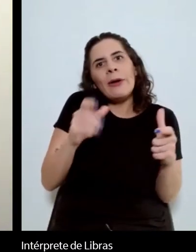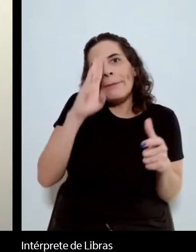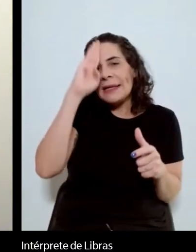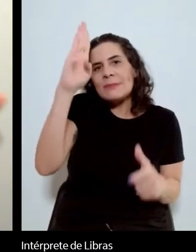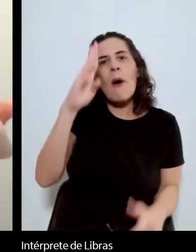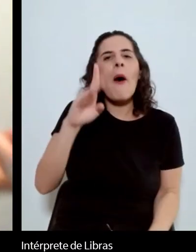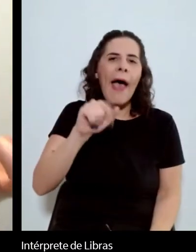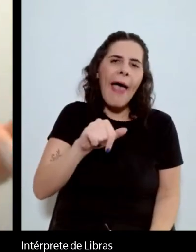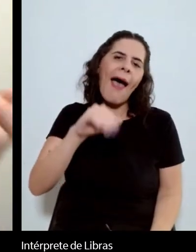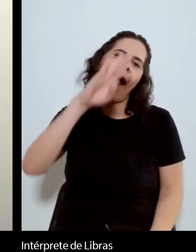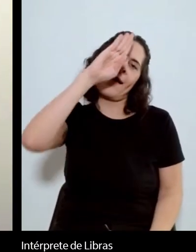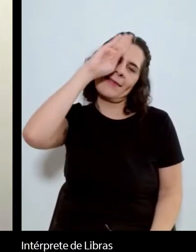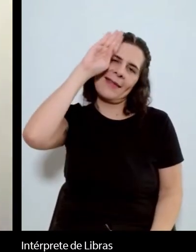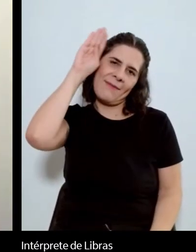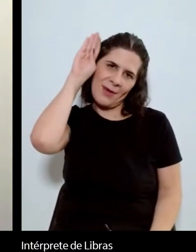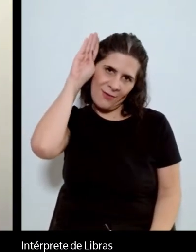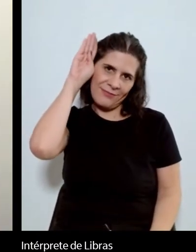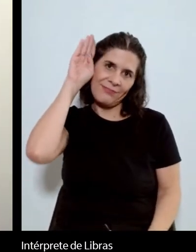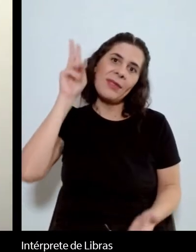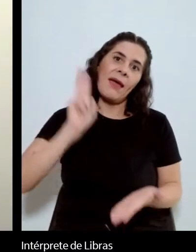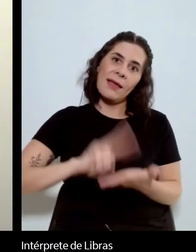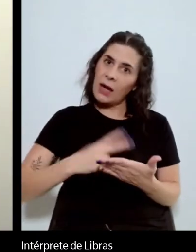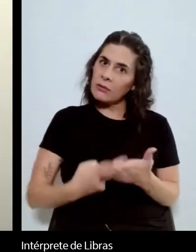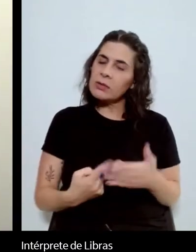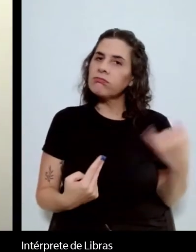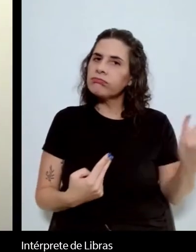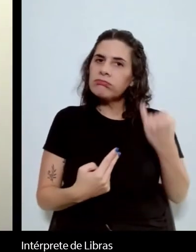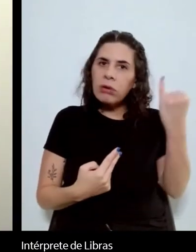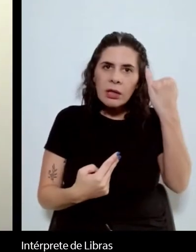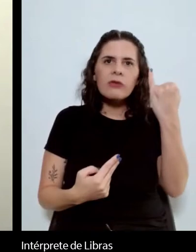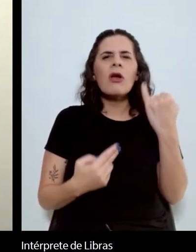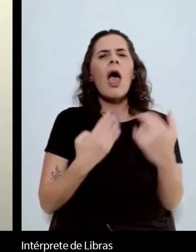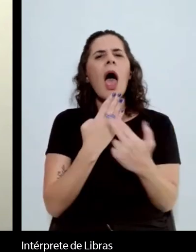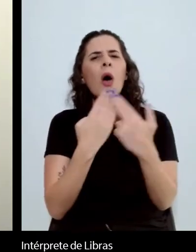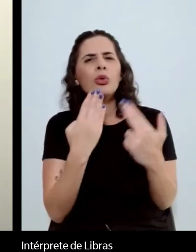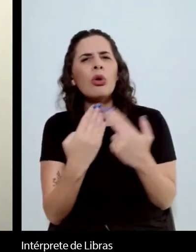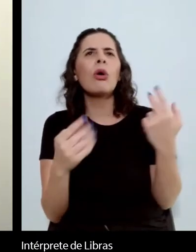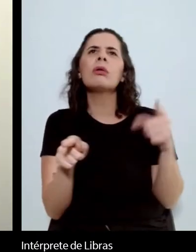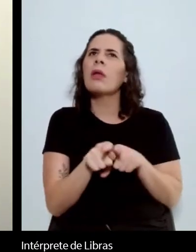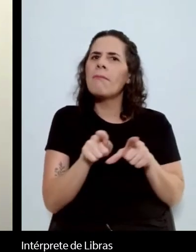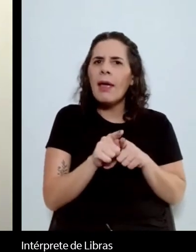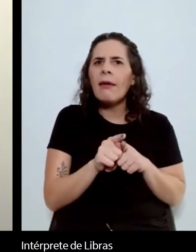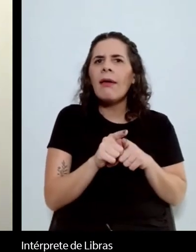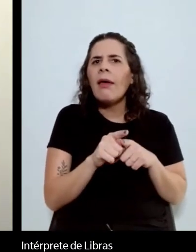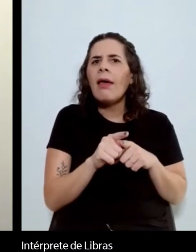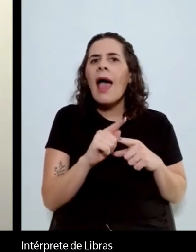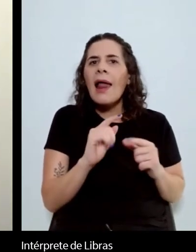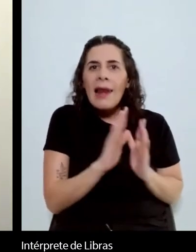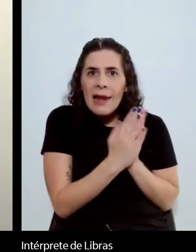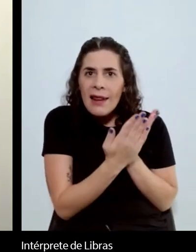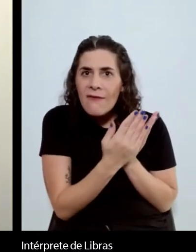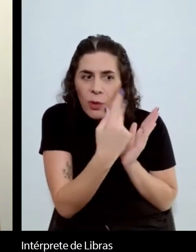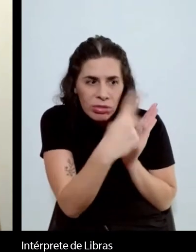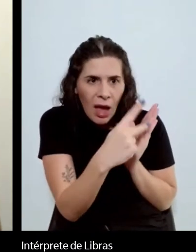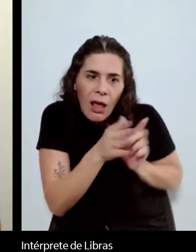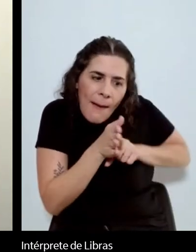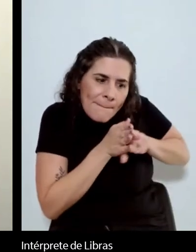muito importante para que os autores e suas obras sejam objeto de pesquisa,